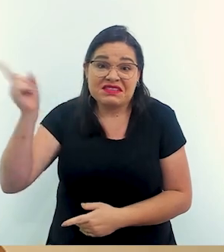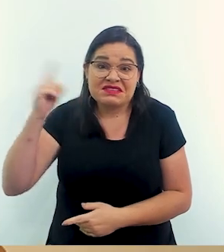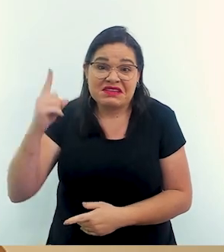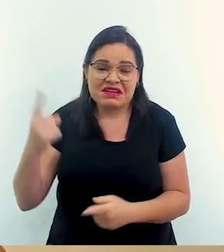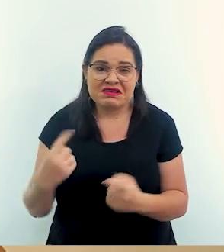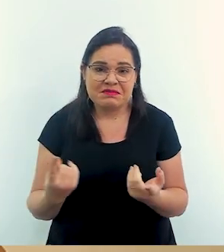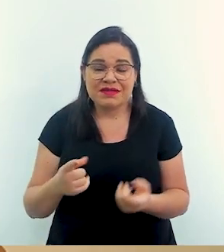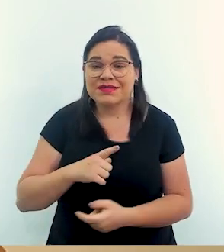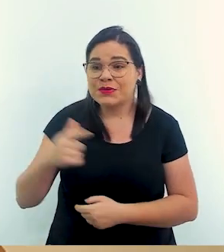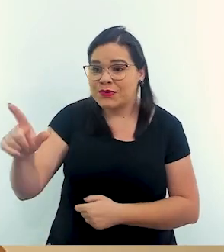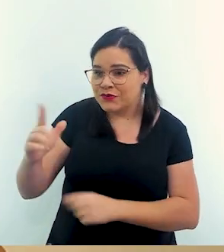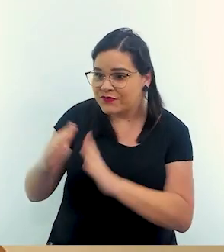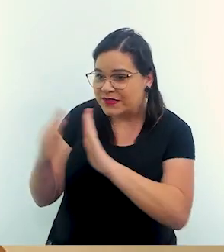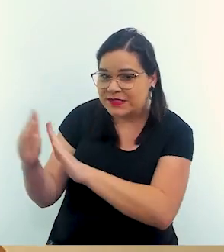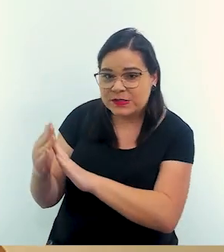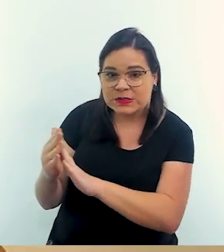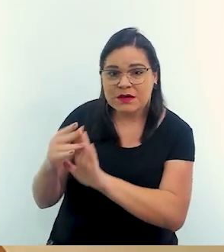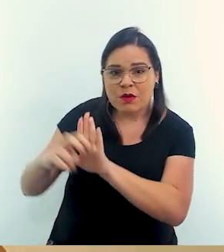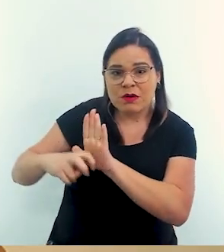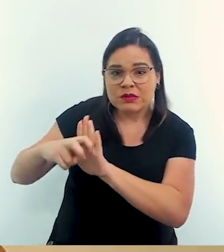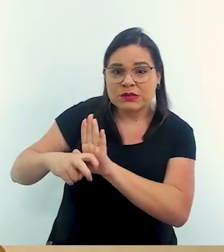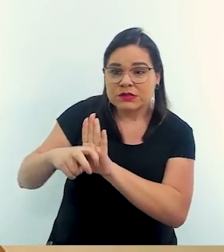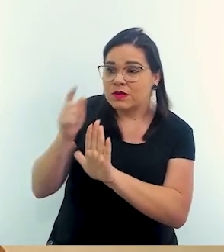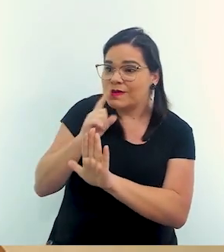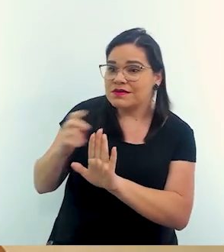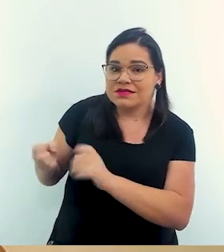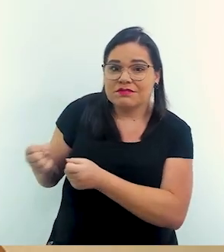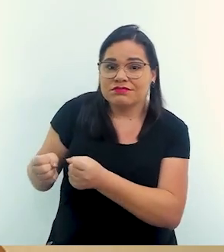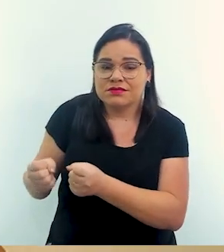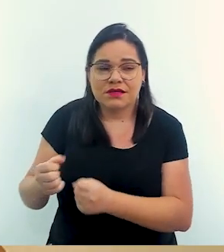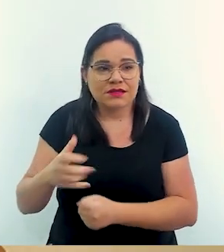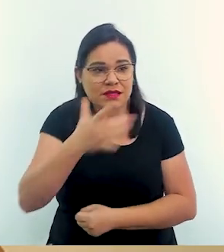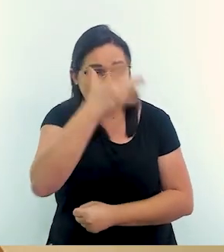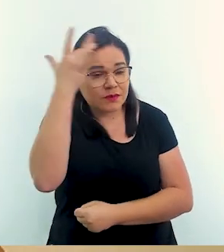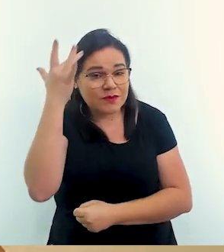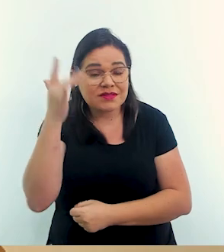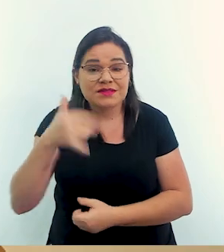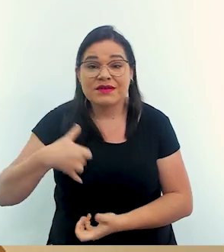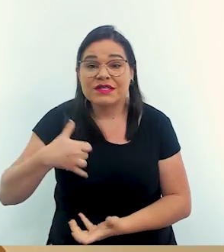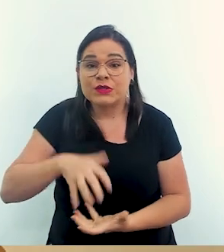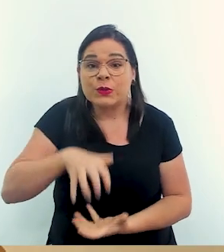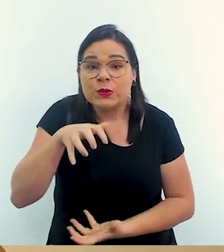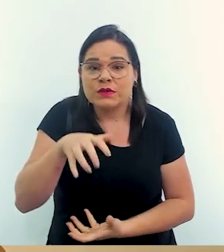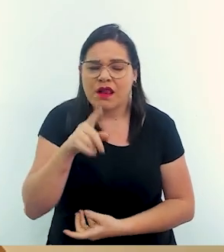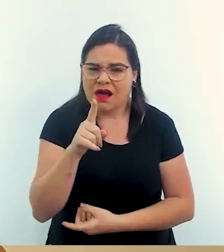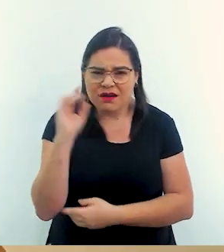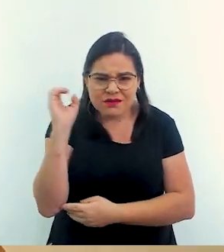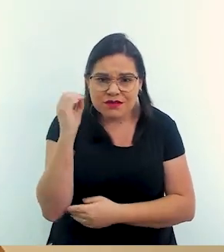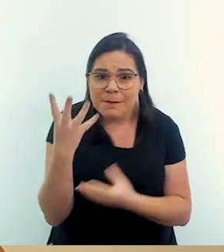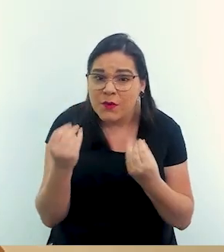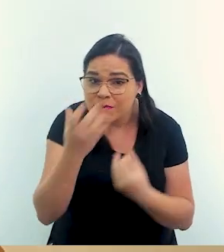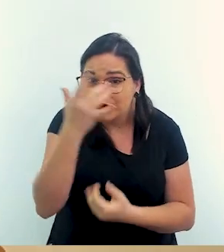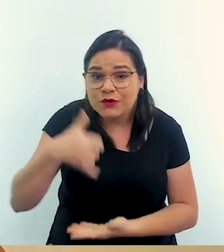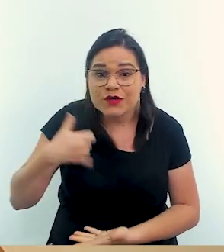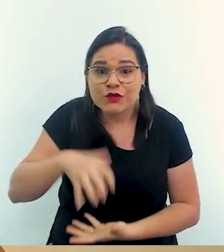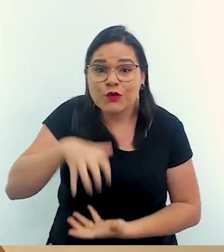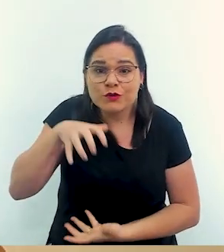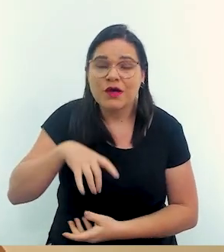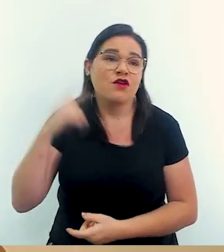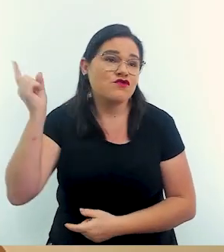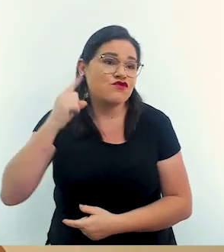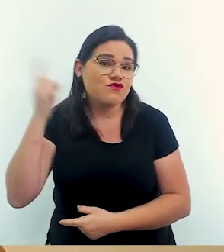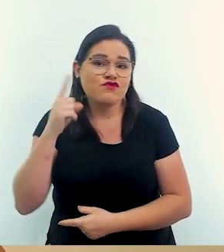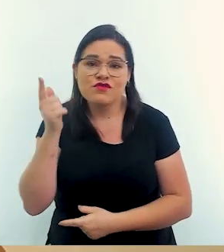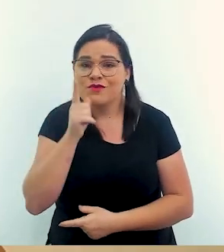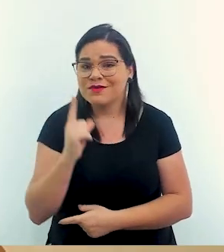vizinho que ele tem dificuldade de locomoção. Que eu tenho uma população extremamente idosa no Rio Grande do Sul e essas pessoas não conseguem